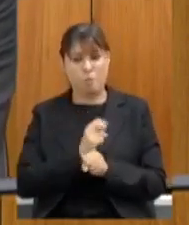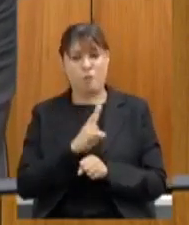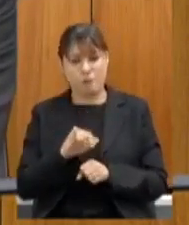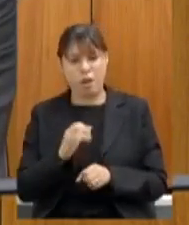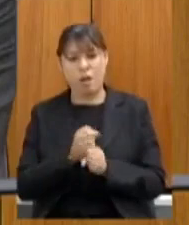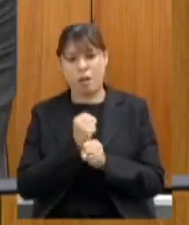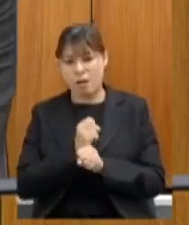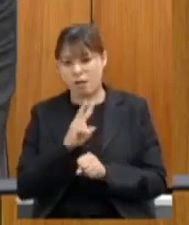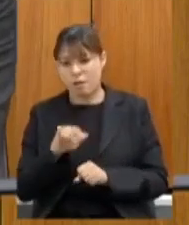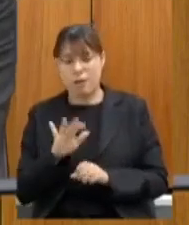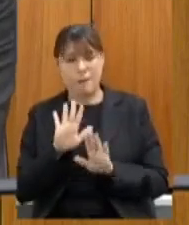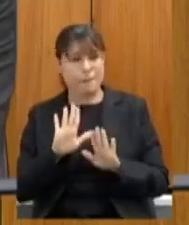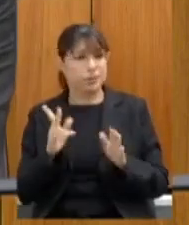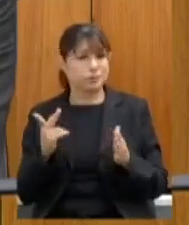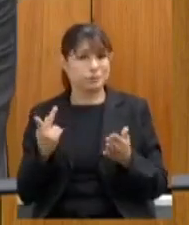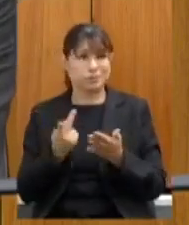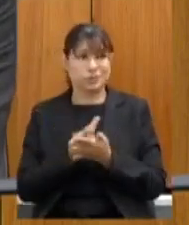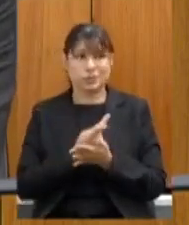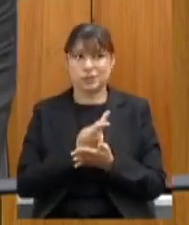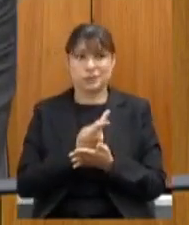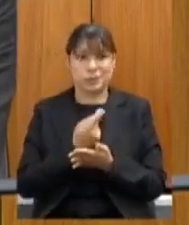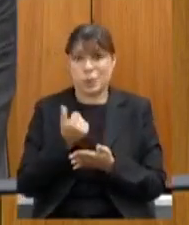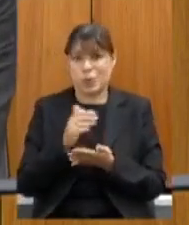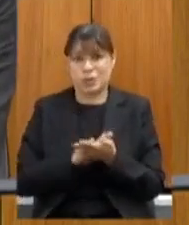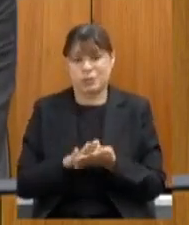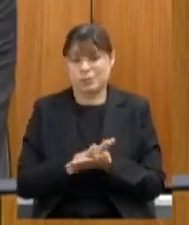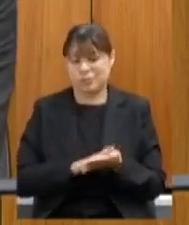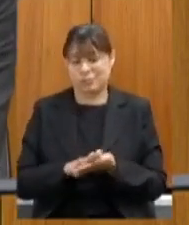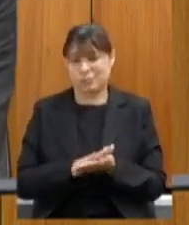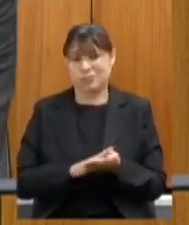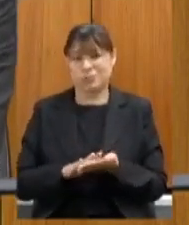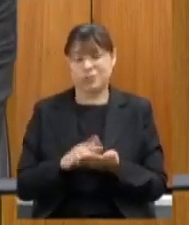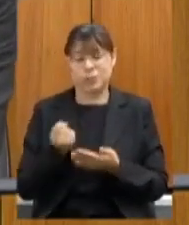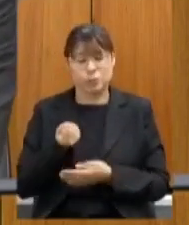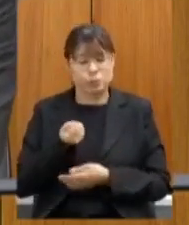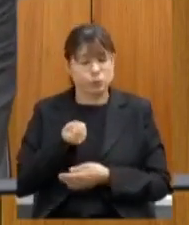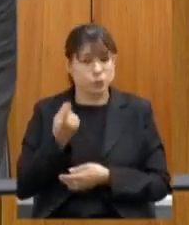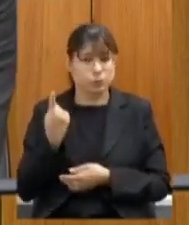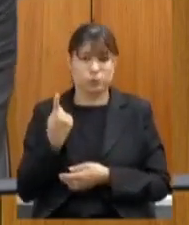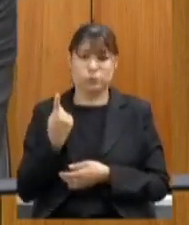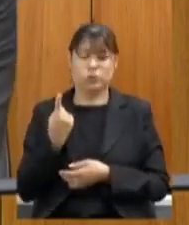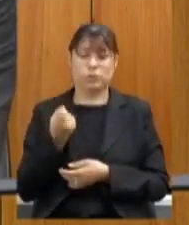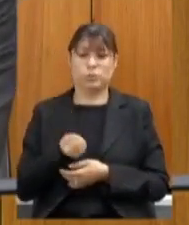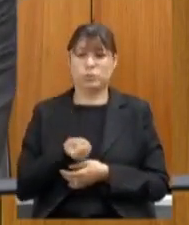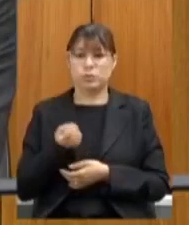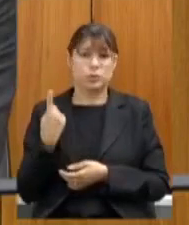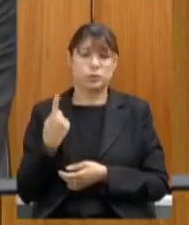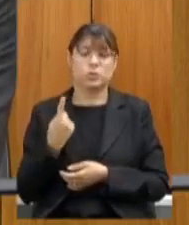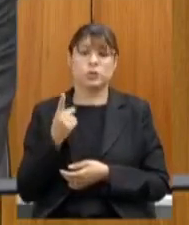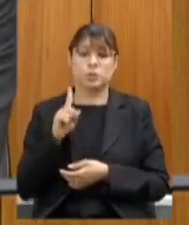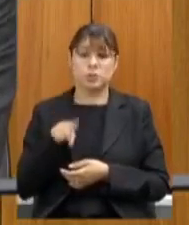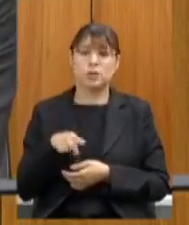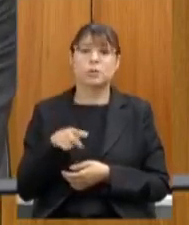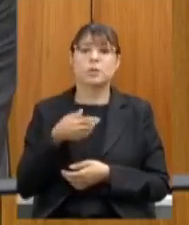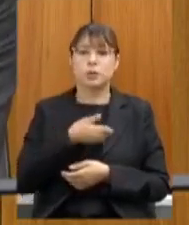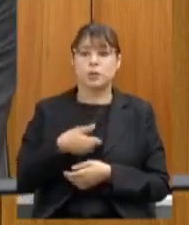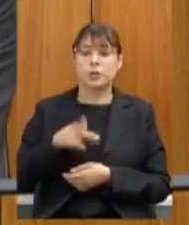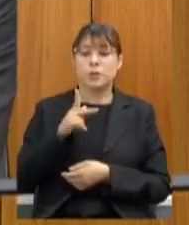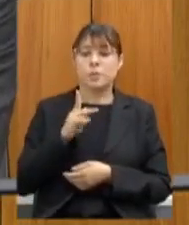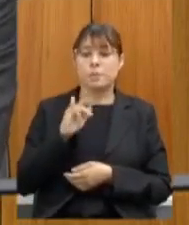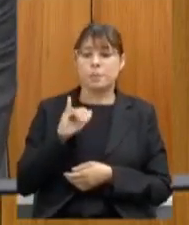e não executou praticamente nenhuma nas escolas isso é um absurdo um absurdo deixado pelo governo Pimentel